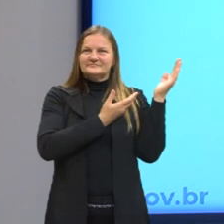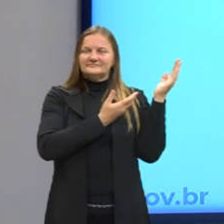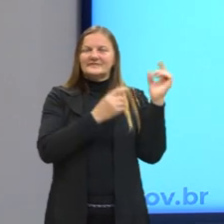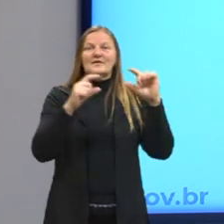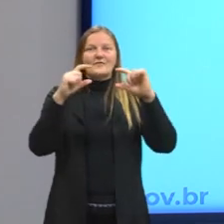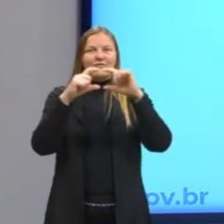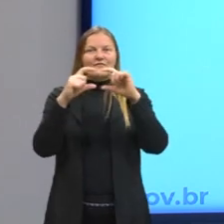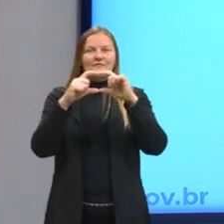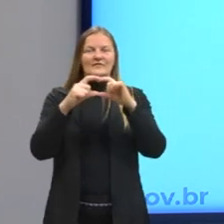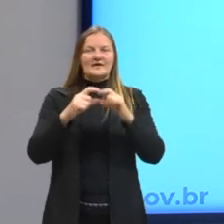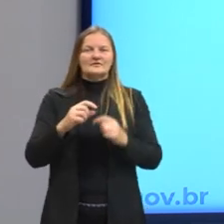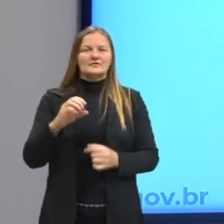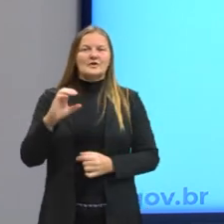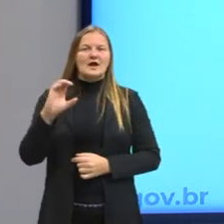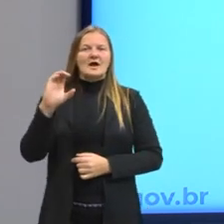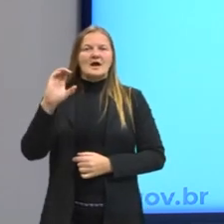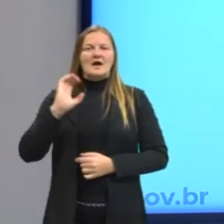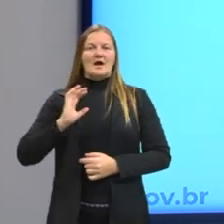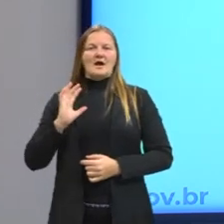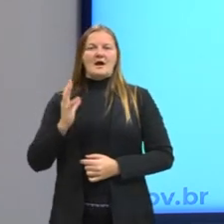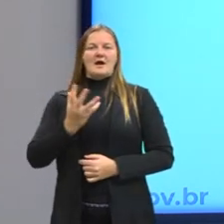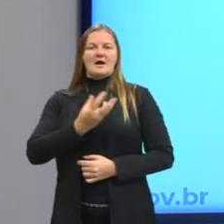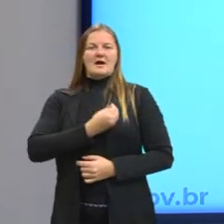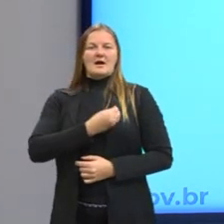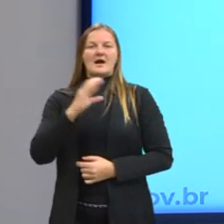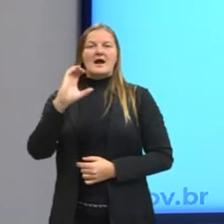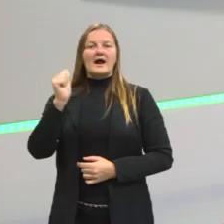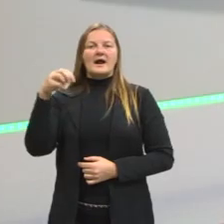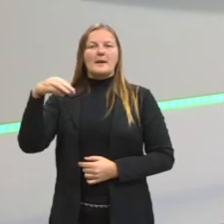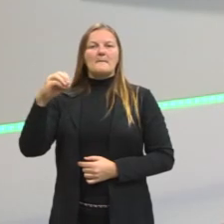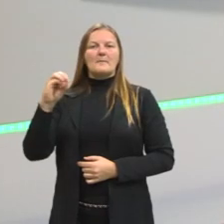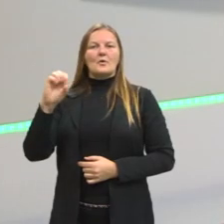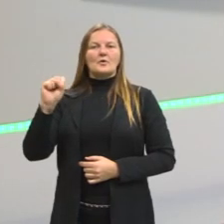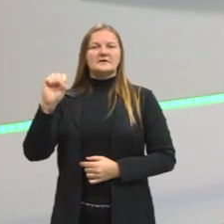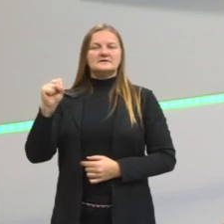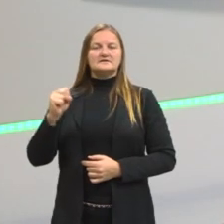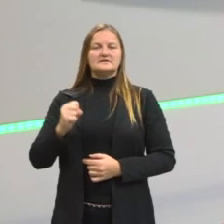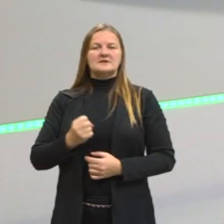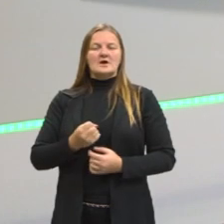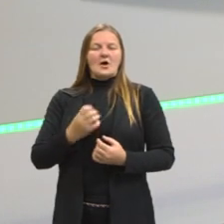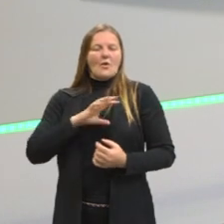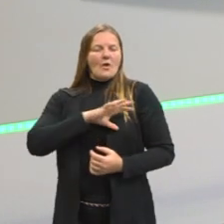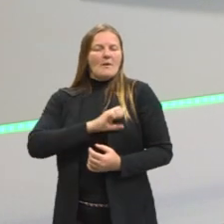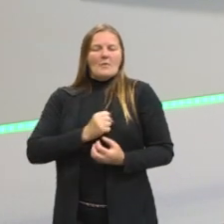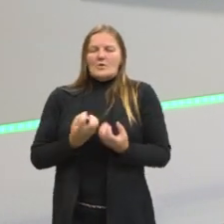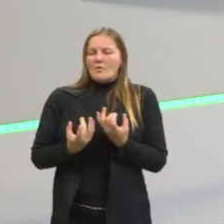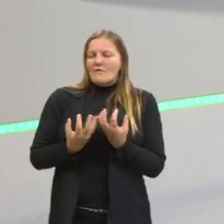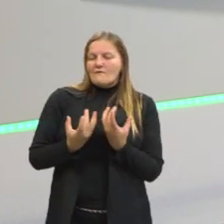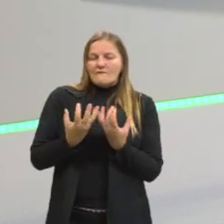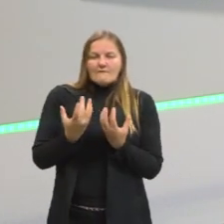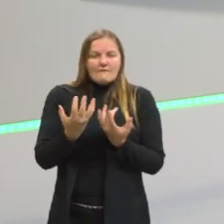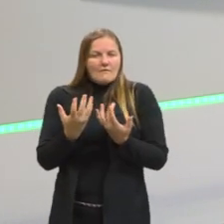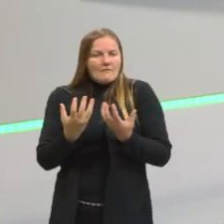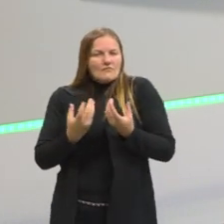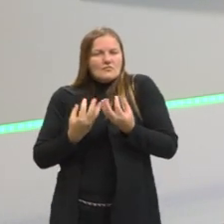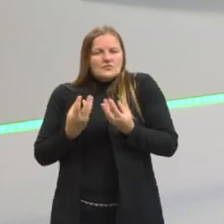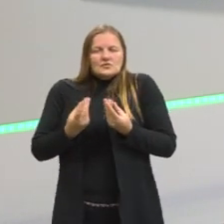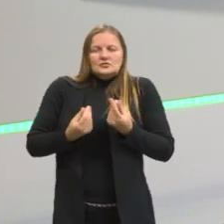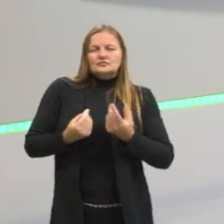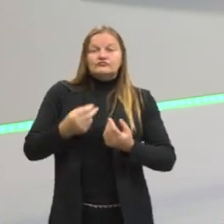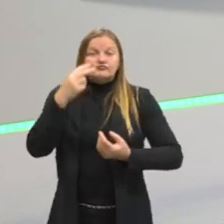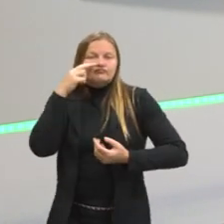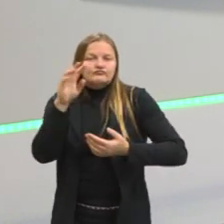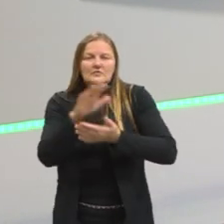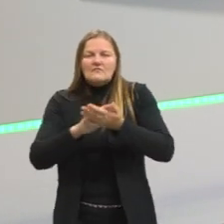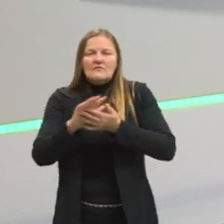O amor é fogo que arde sem se ver. É